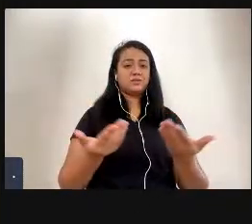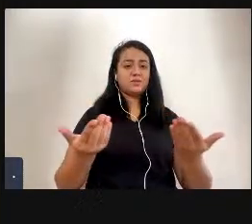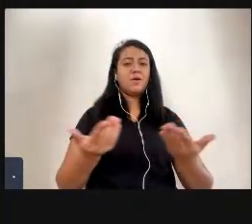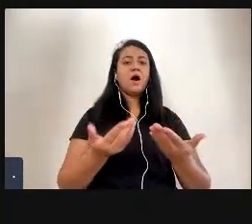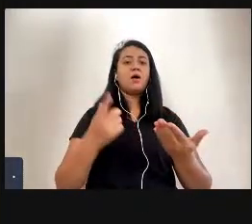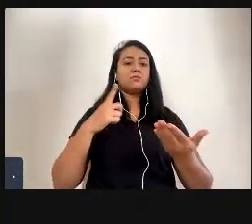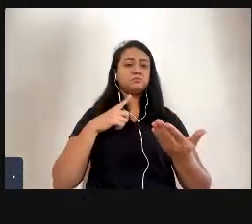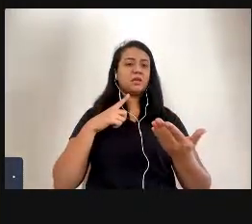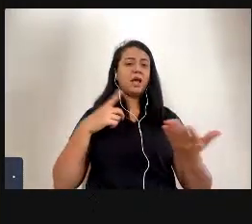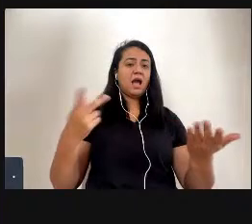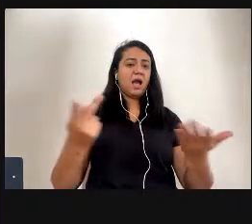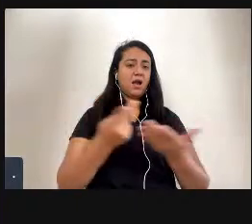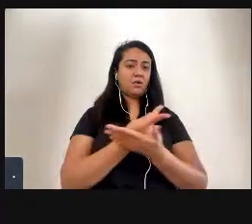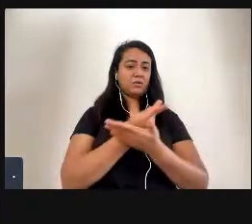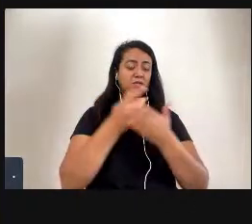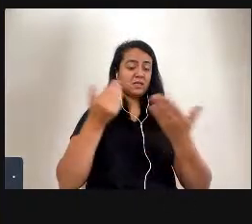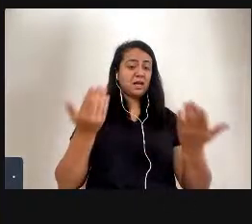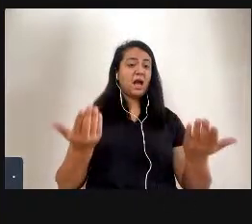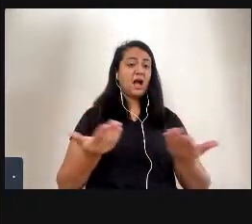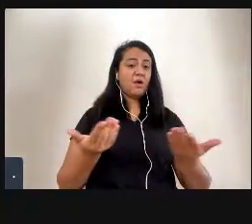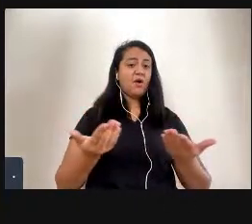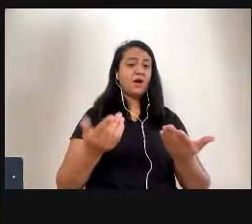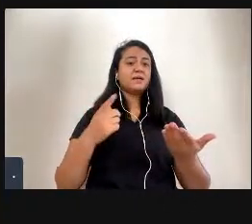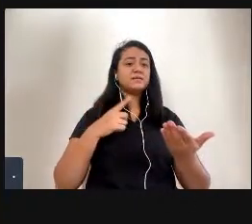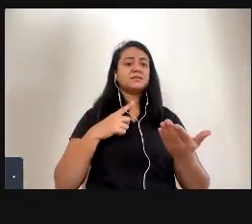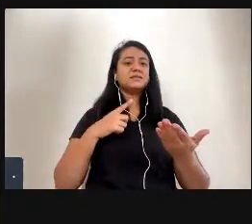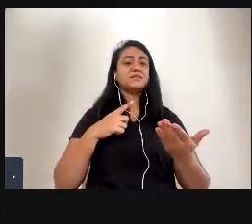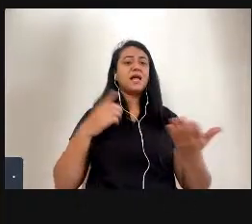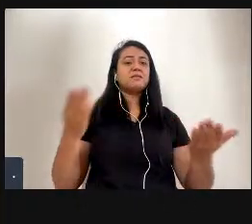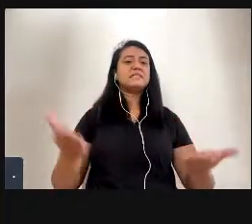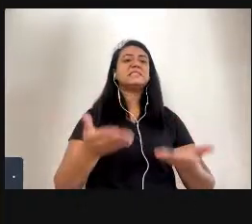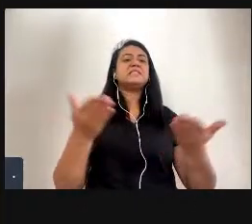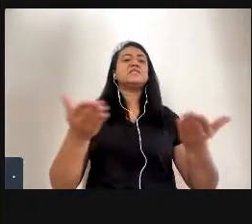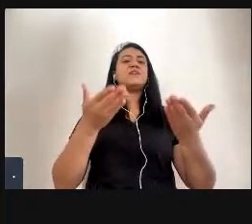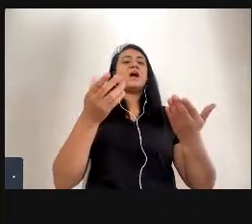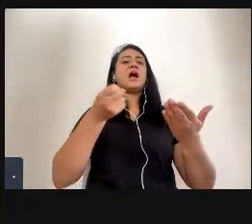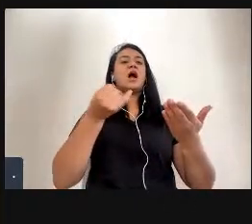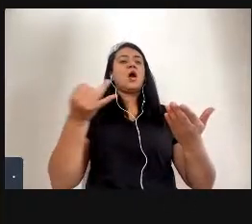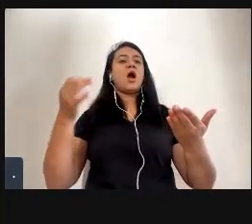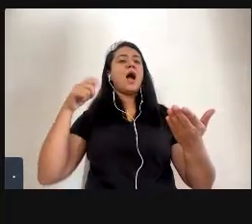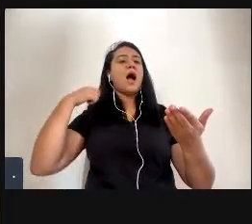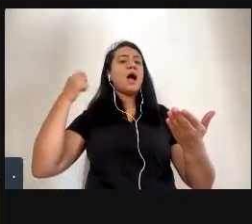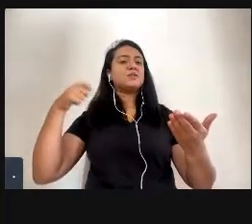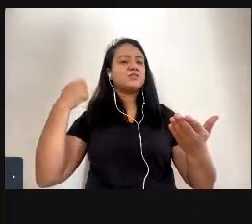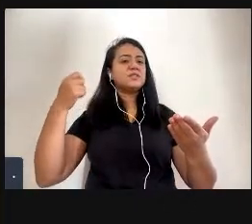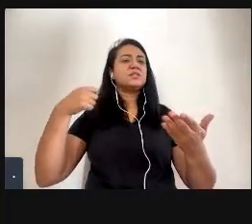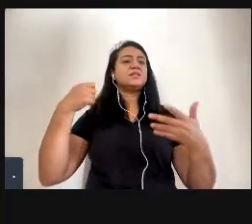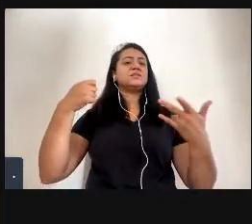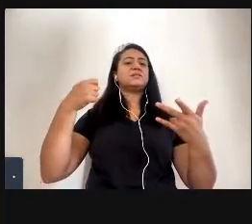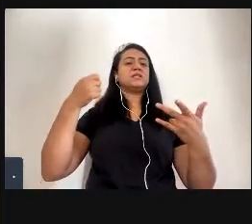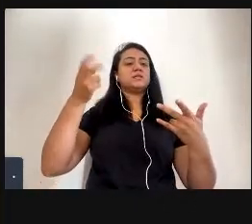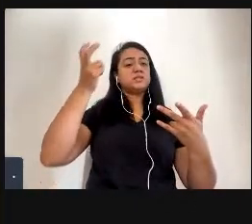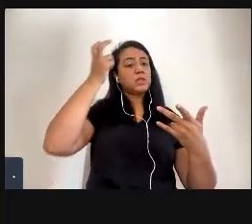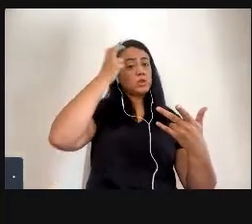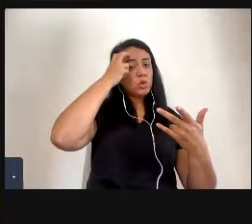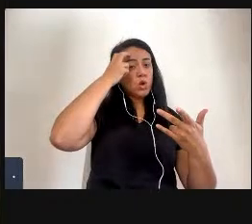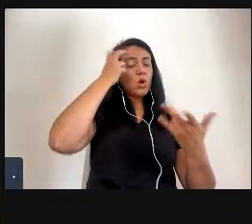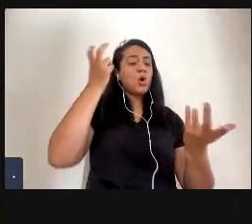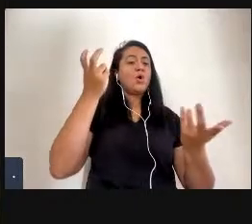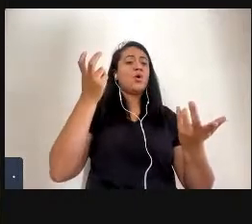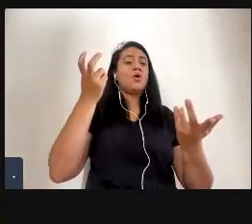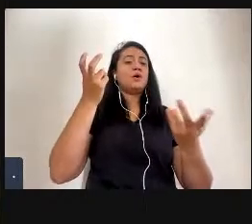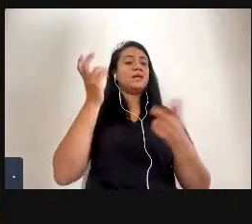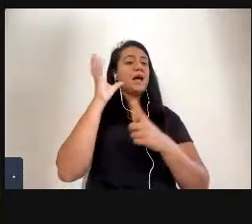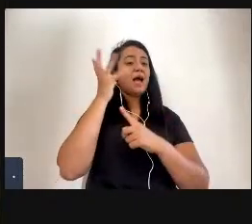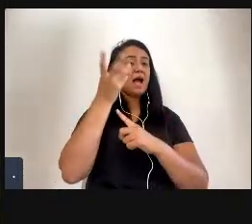contemporâneo, tem provocado tanto os artistas quanto curadores, quanto intelectuais e teóricos da arte a